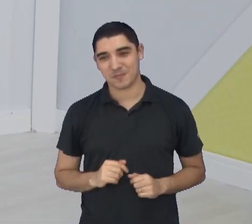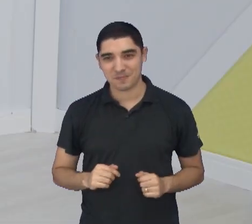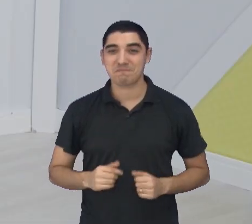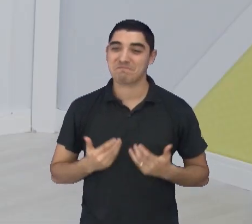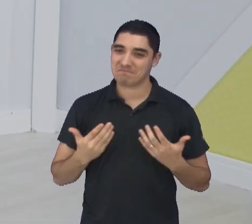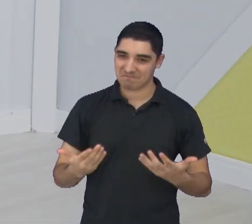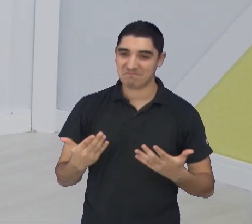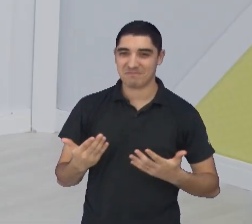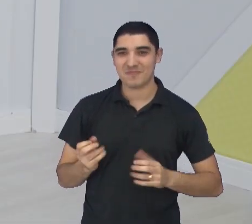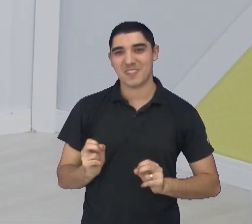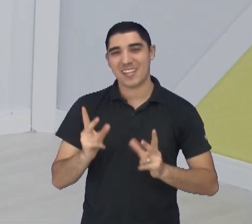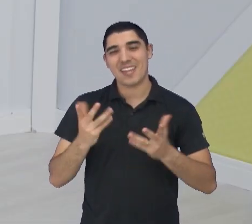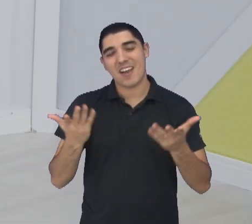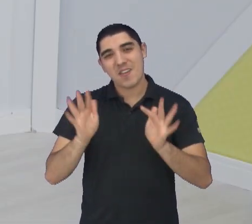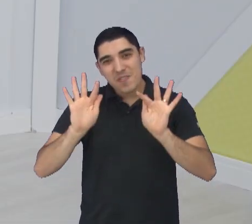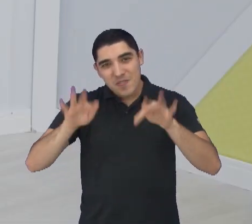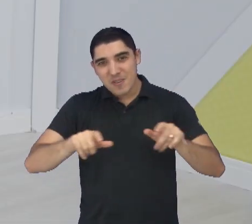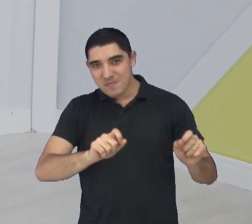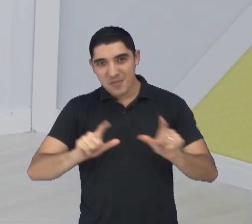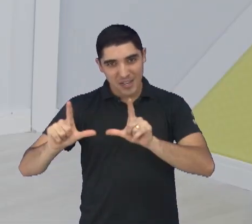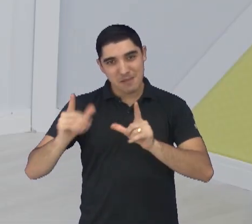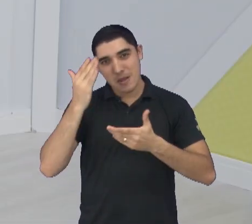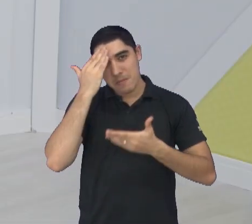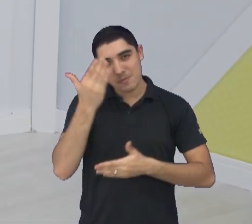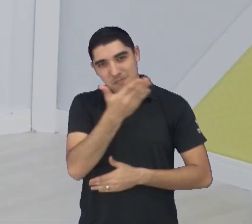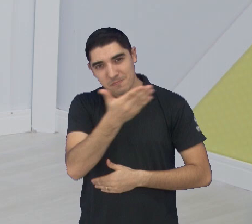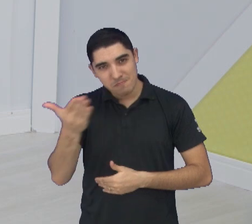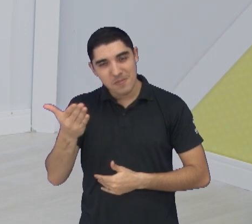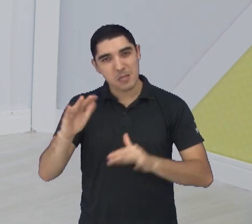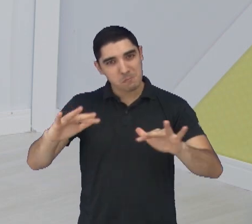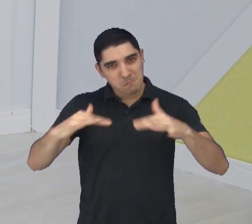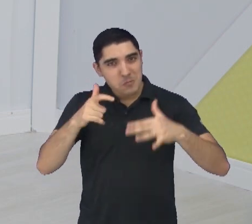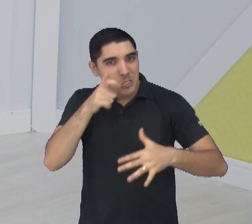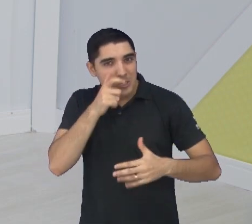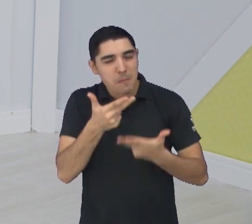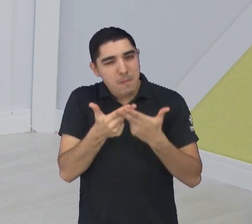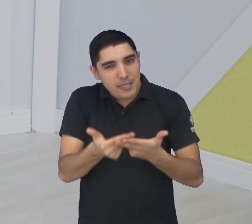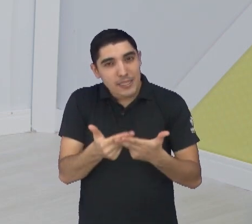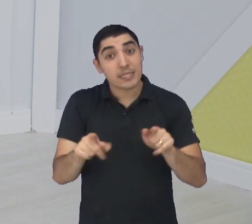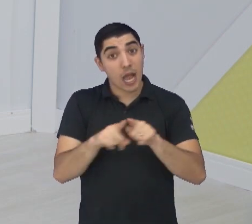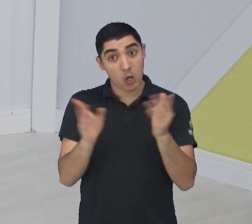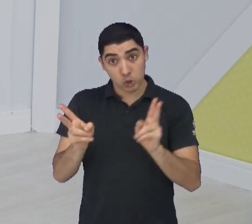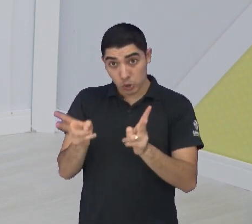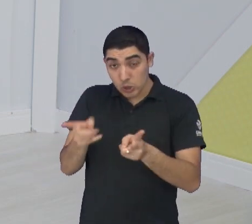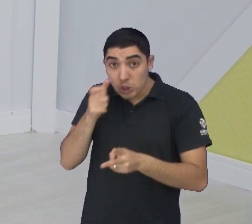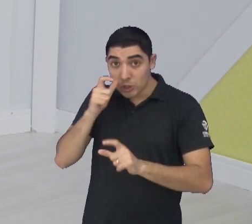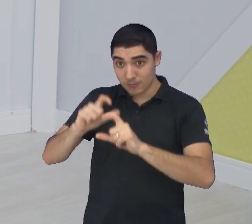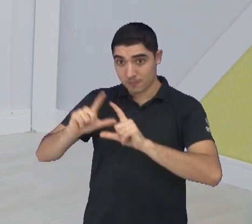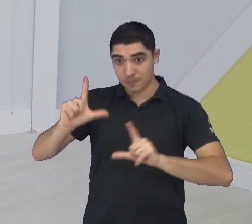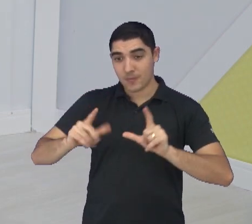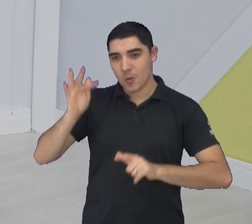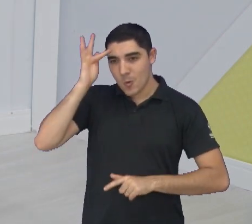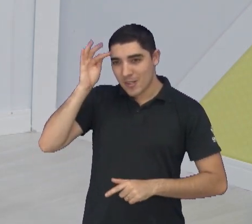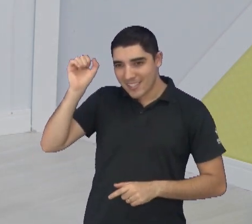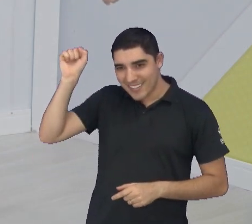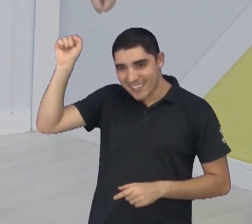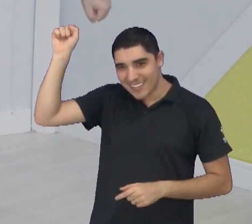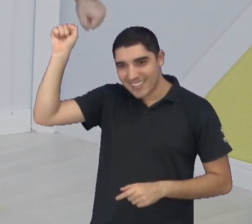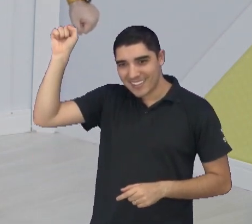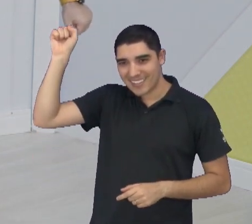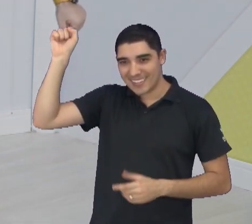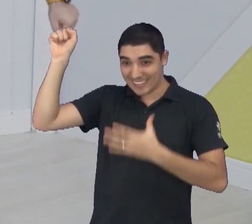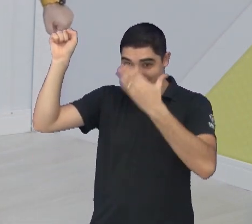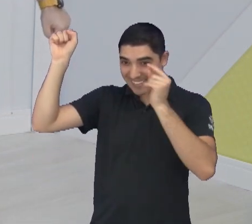isso, então tá bom. Nós vamos chegando ao final do programa de hoje, agradecendo a sua audiência, a sua paciência, você fica agora com a programação da TV Câmara. Luizão, esqueci de você não,